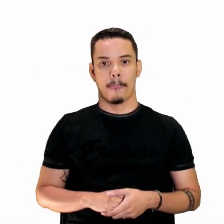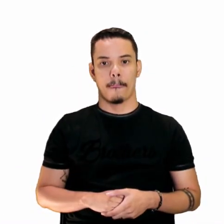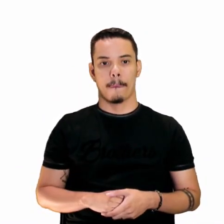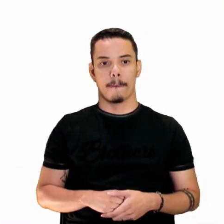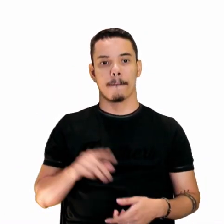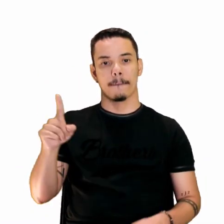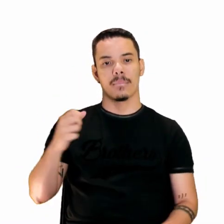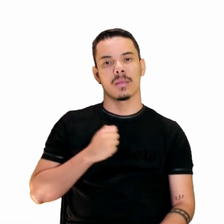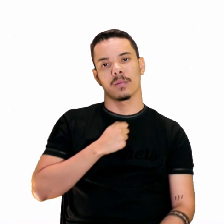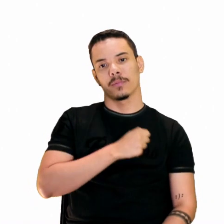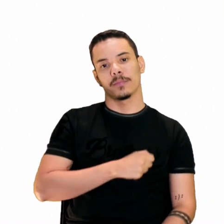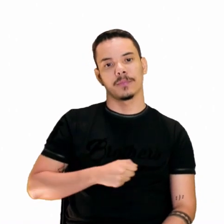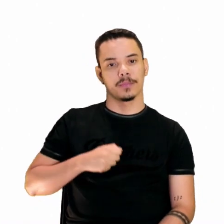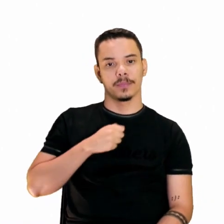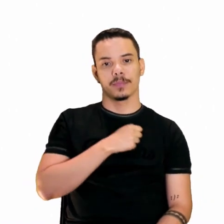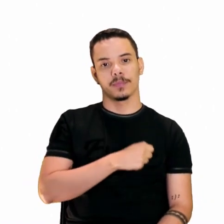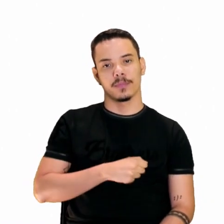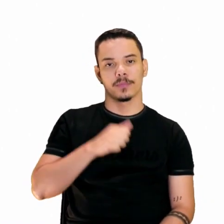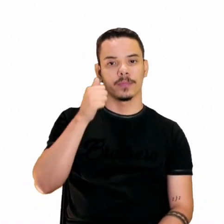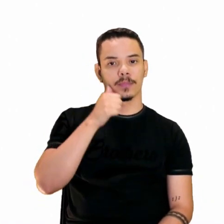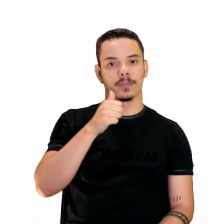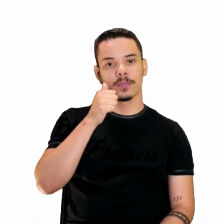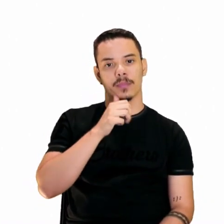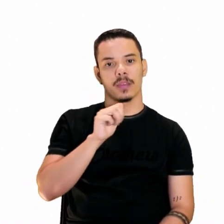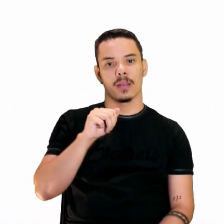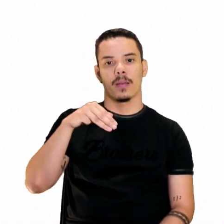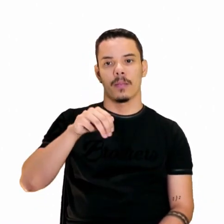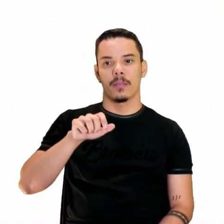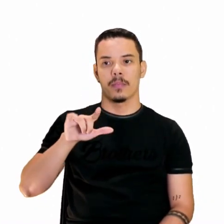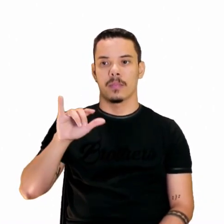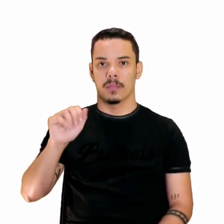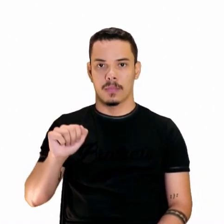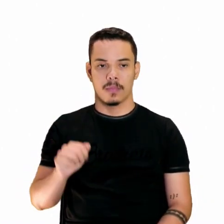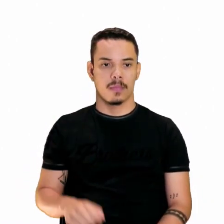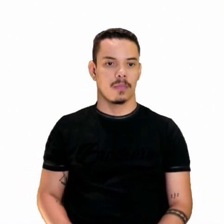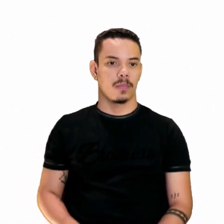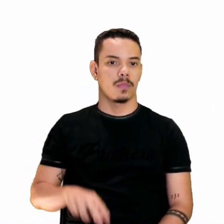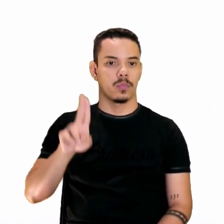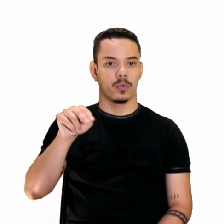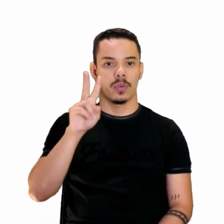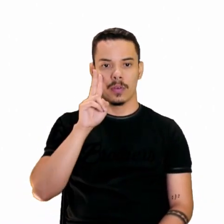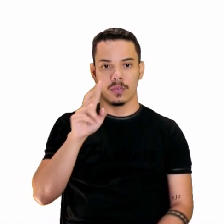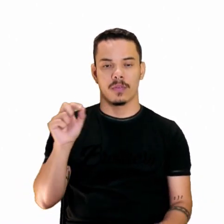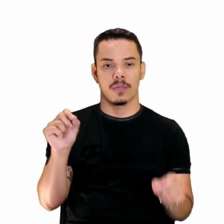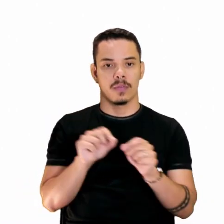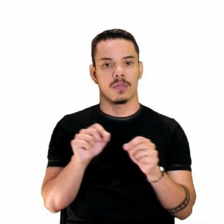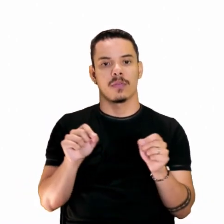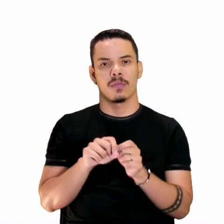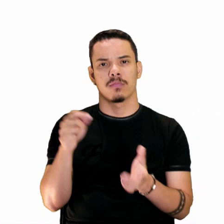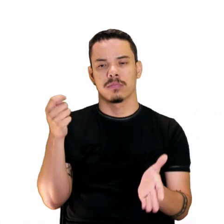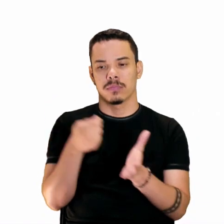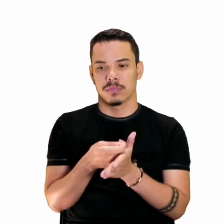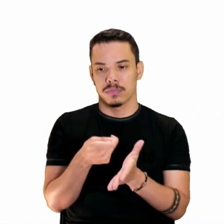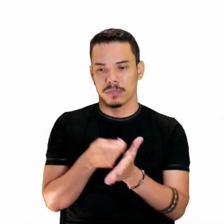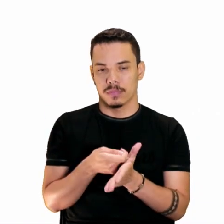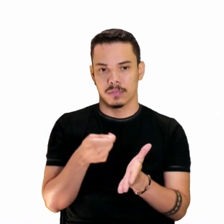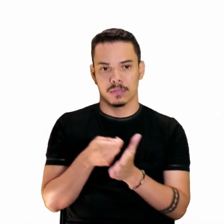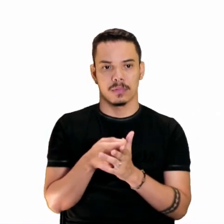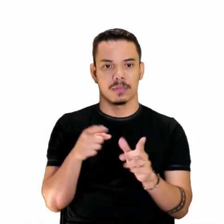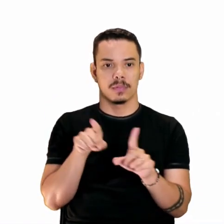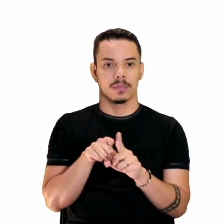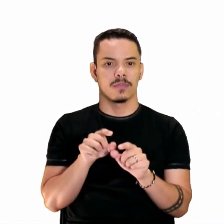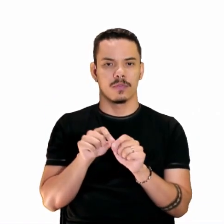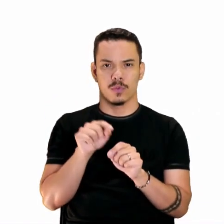Ai, que saudade da Amélia, de Mário Lago. Nunca vi fazer tanta exigência, nem